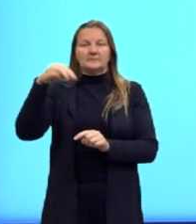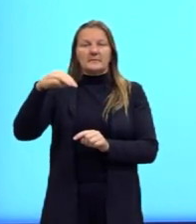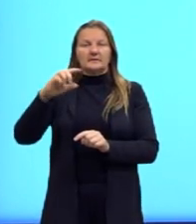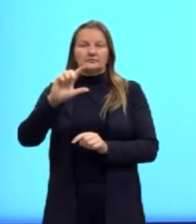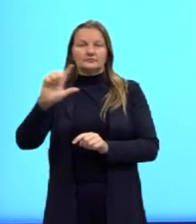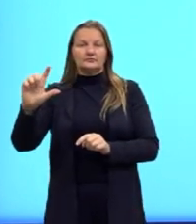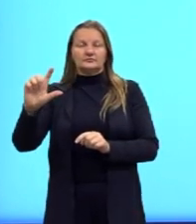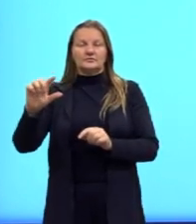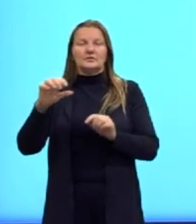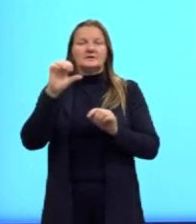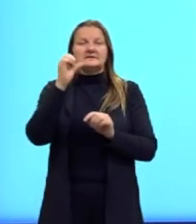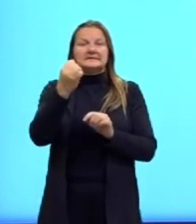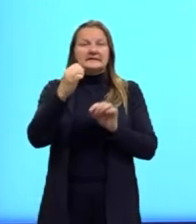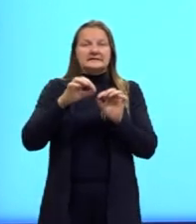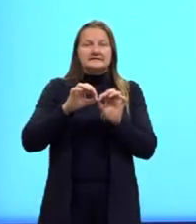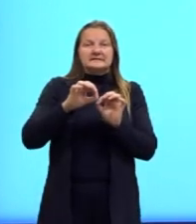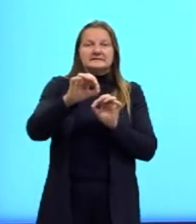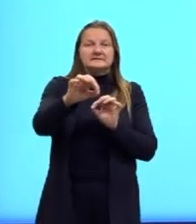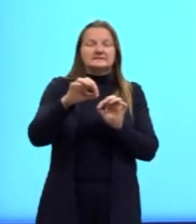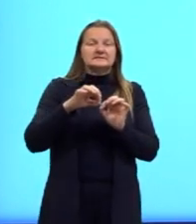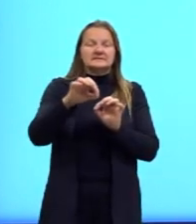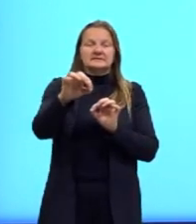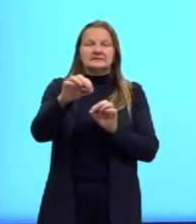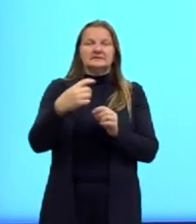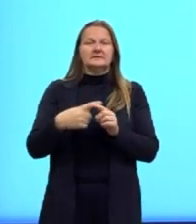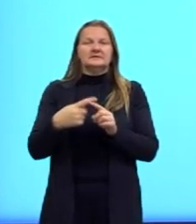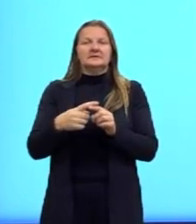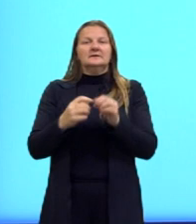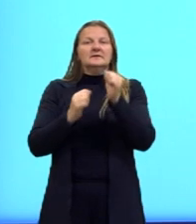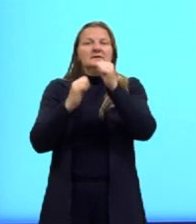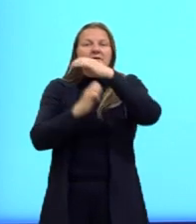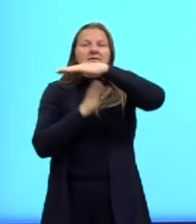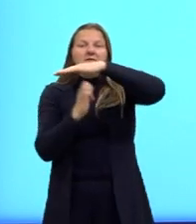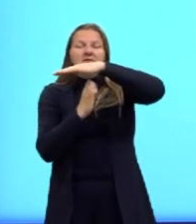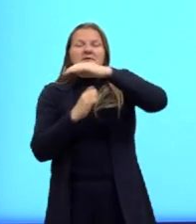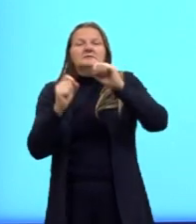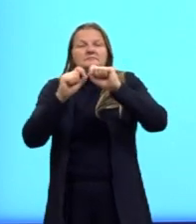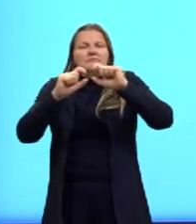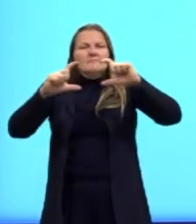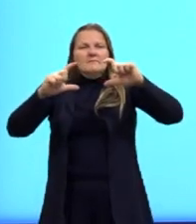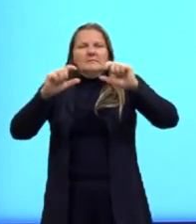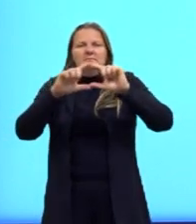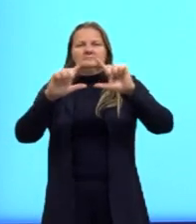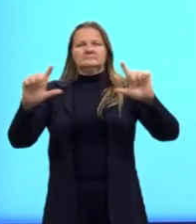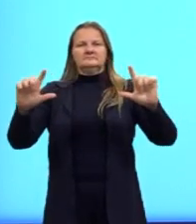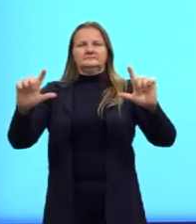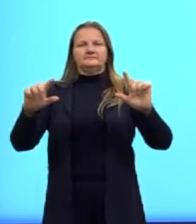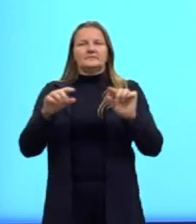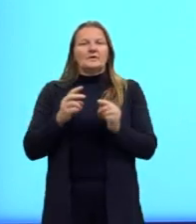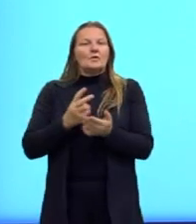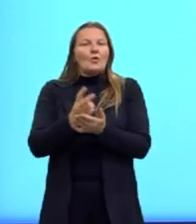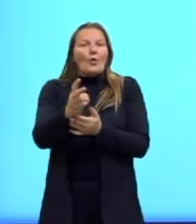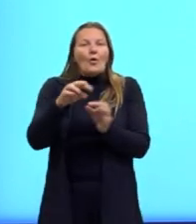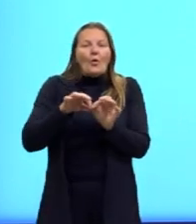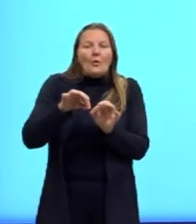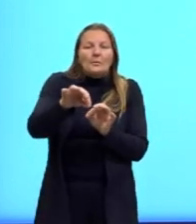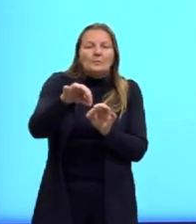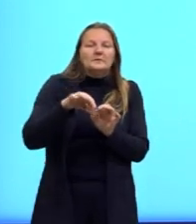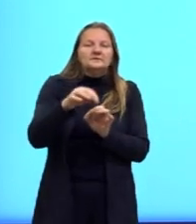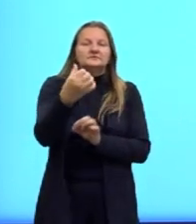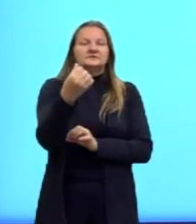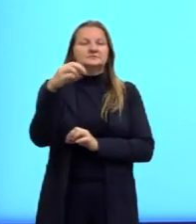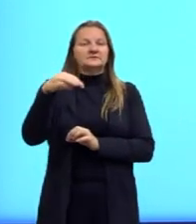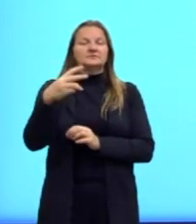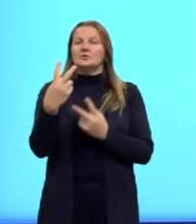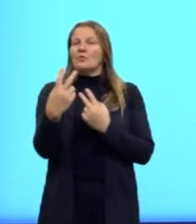de comprimento, mas a empresa, ela vai alterar apenas a largura. Então, o comprimento vai permanecer de 6 metros,